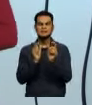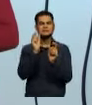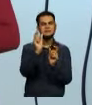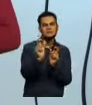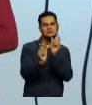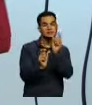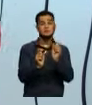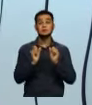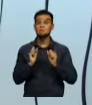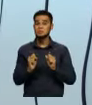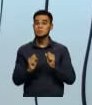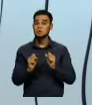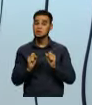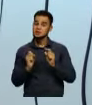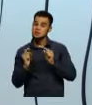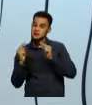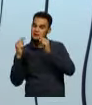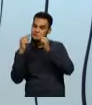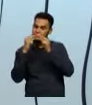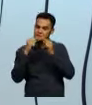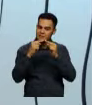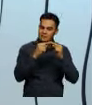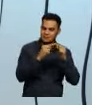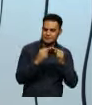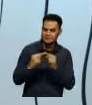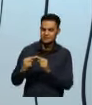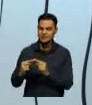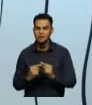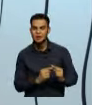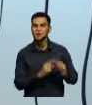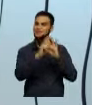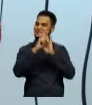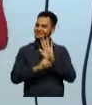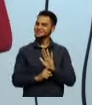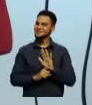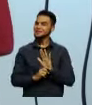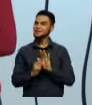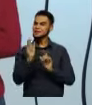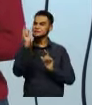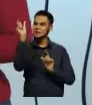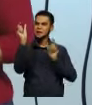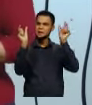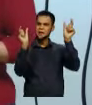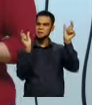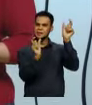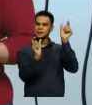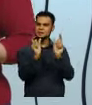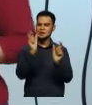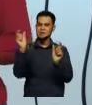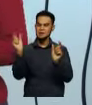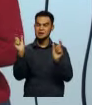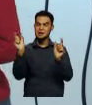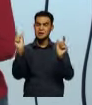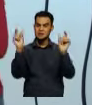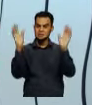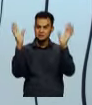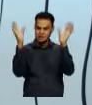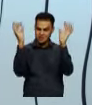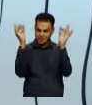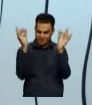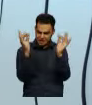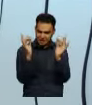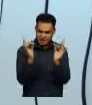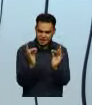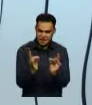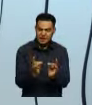remeter ao sentido de um texto. Palavras soltas, mas que me trazem, que me agregam um grande conhecimento.